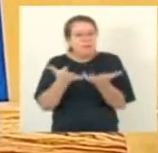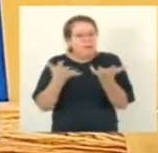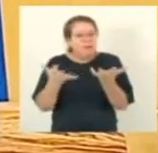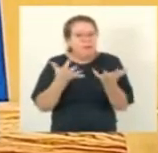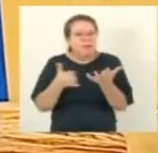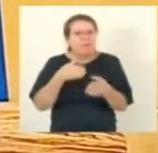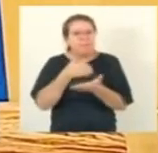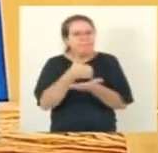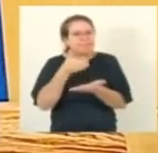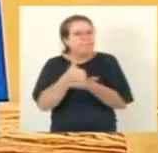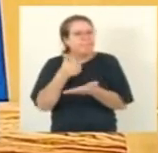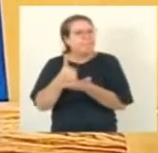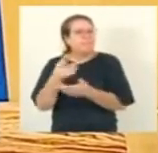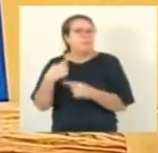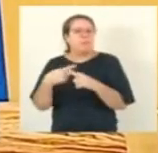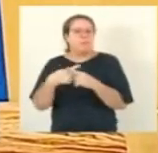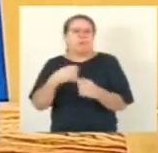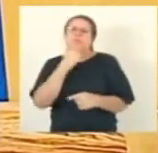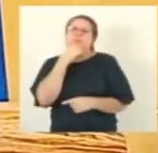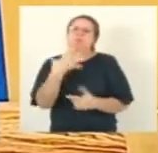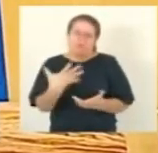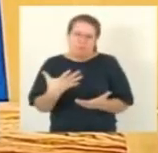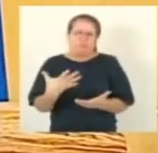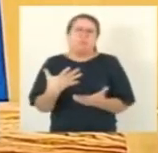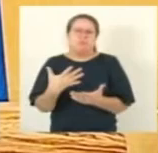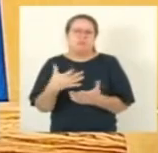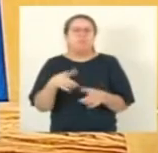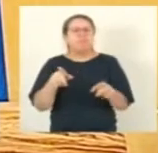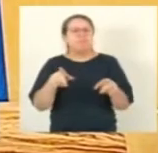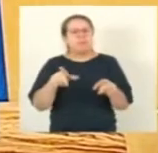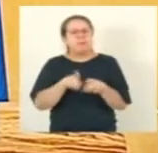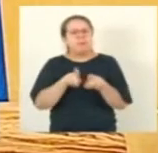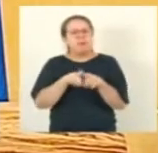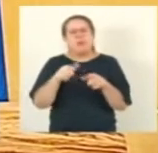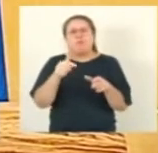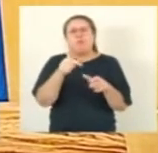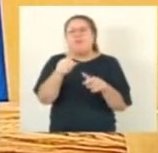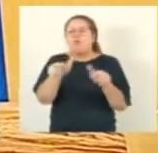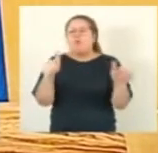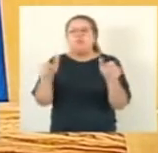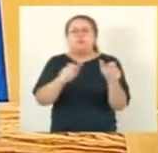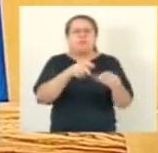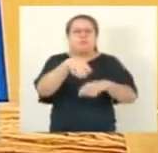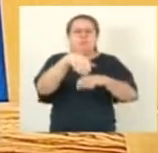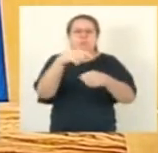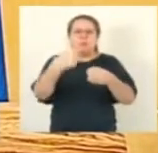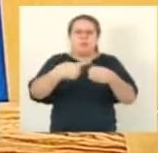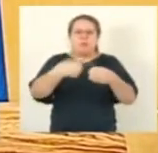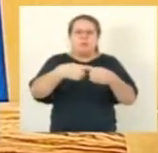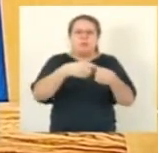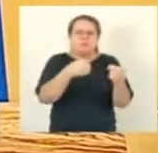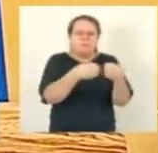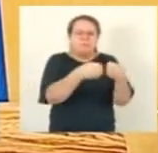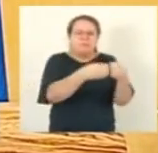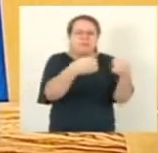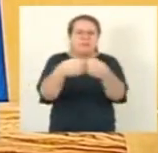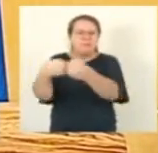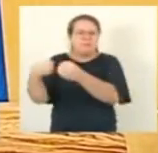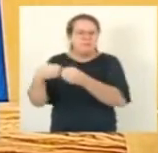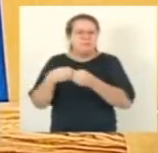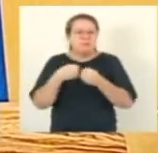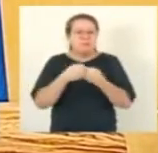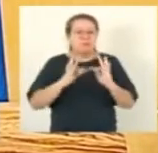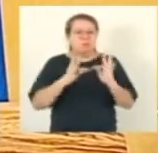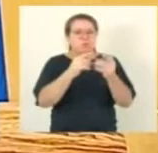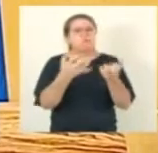região, do próprio município de Anchieta, de Piúma, de Iconha, de Alfredo Chaves e de Guarapari. Qual é o problema? Esses